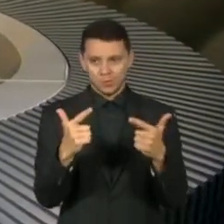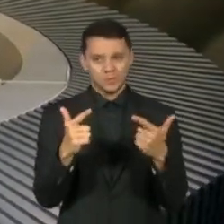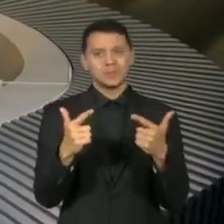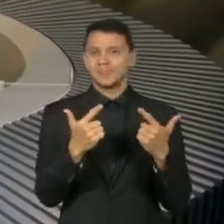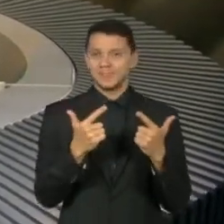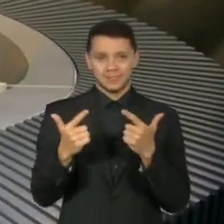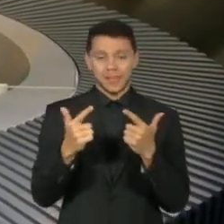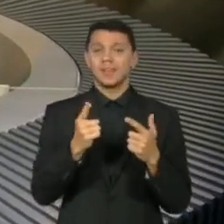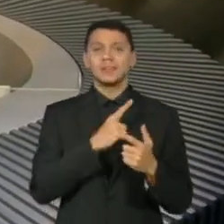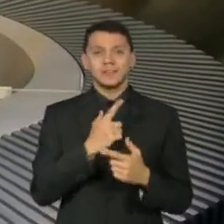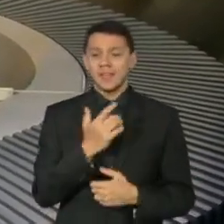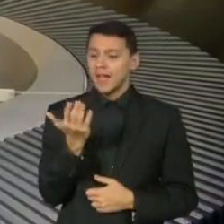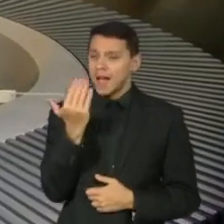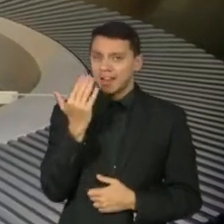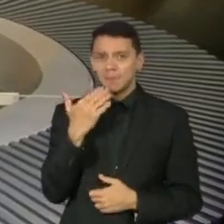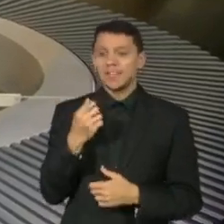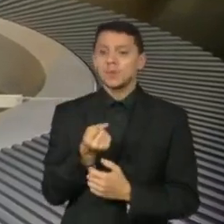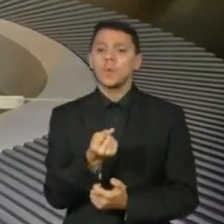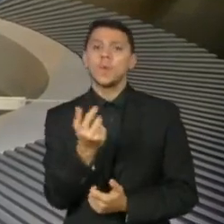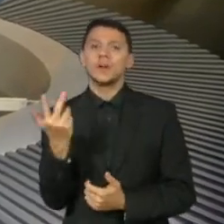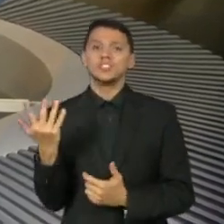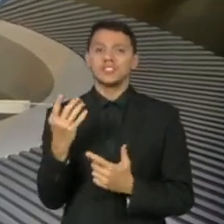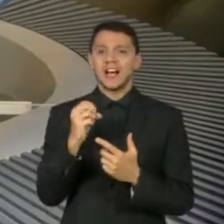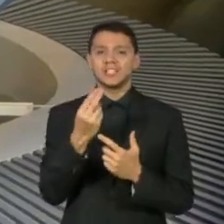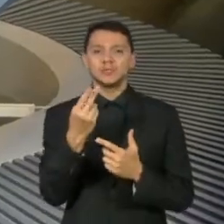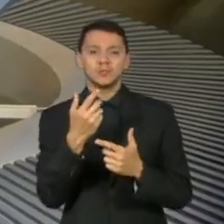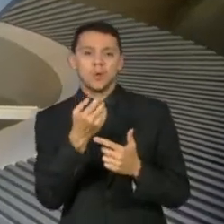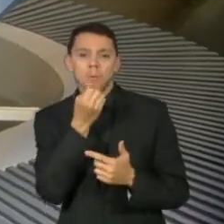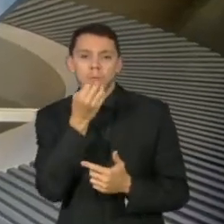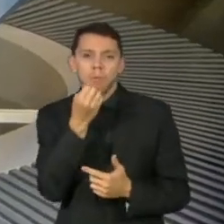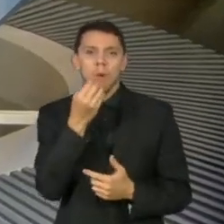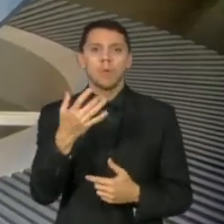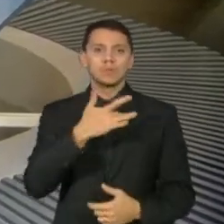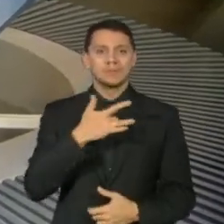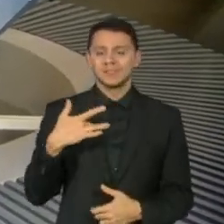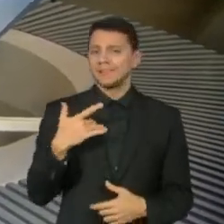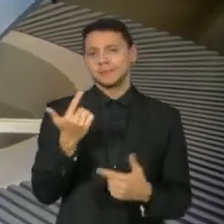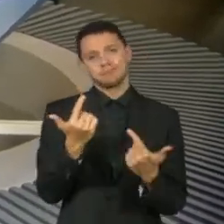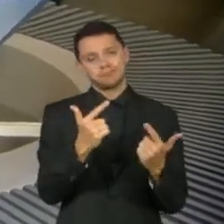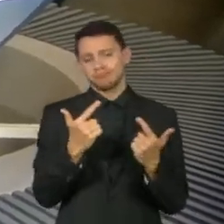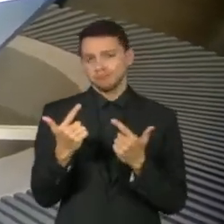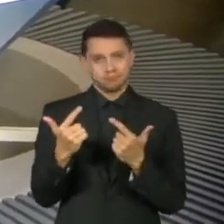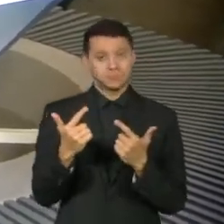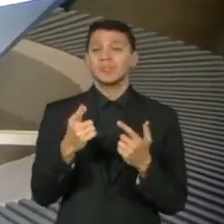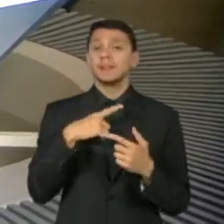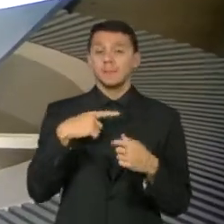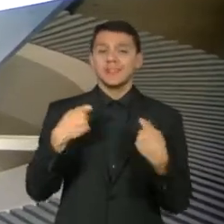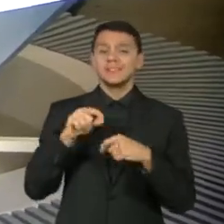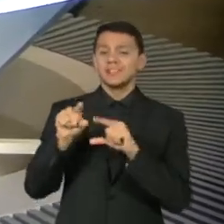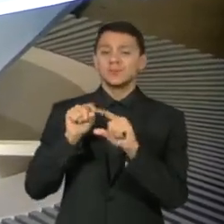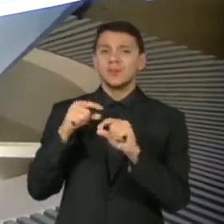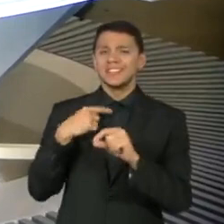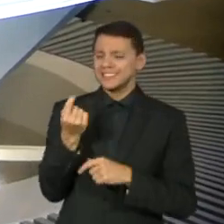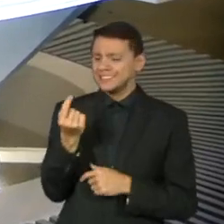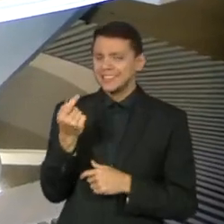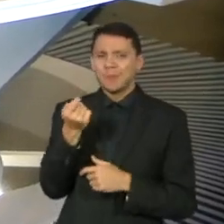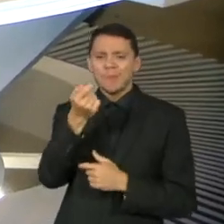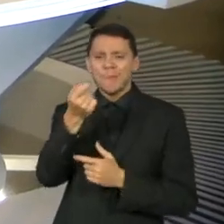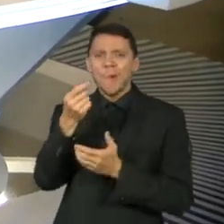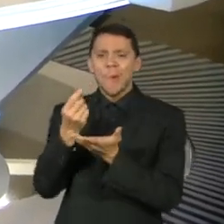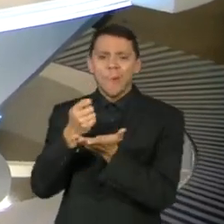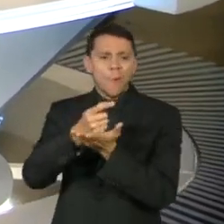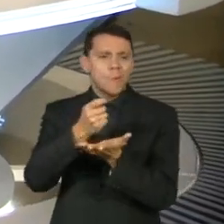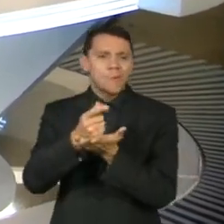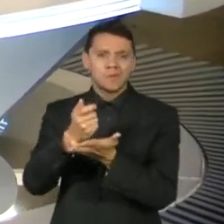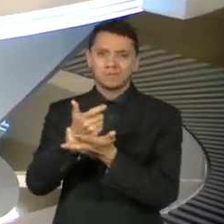em quantidade suficiente. Na prática, são pessoas que têm que escolher em que gastar o pouco dinheiro que conseguem. E aí são